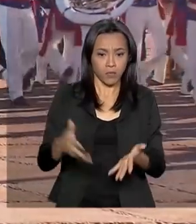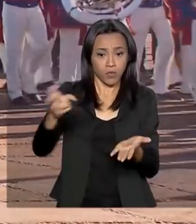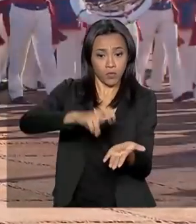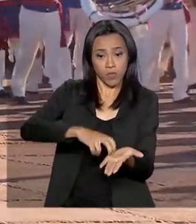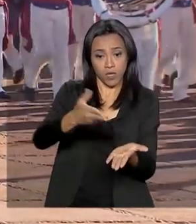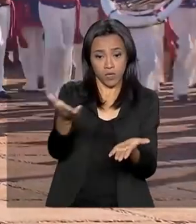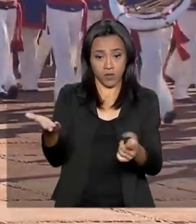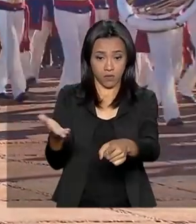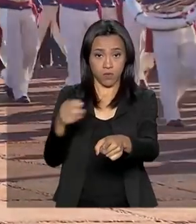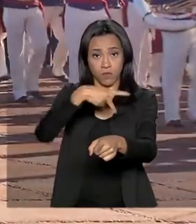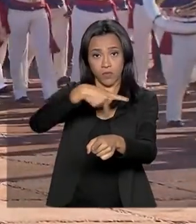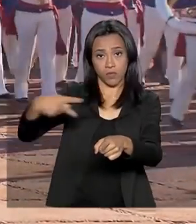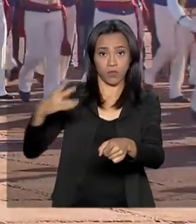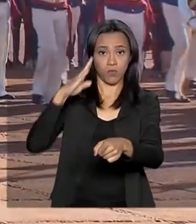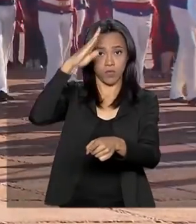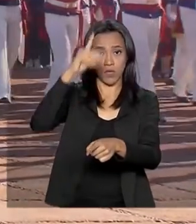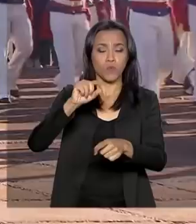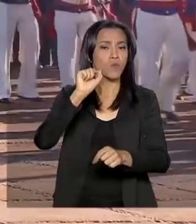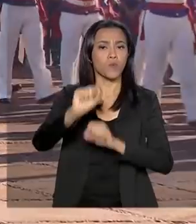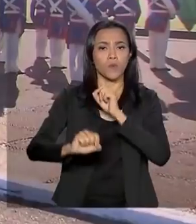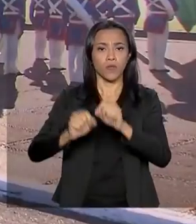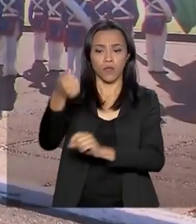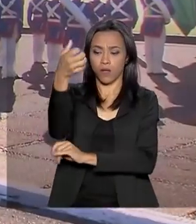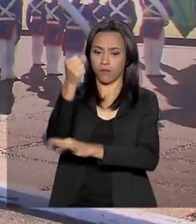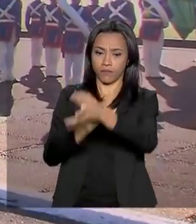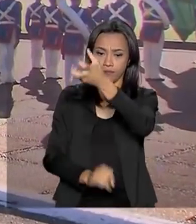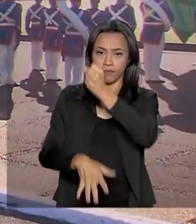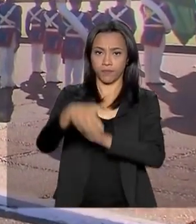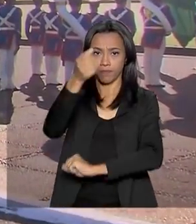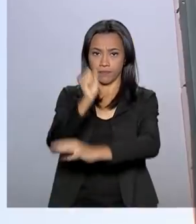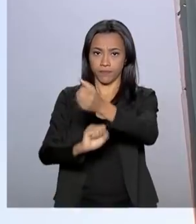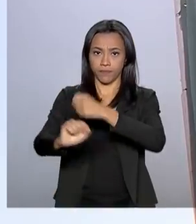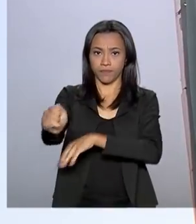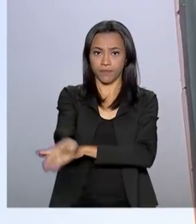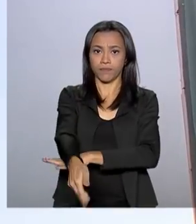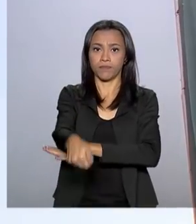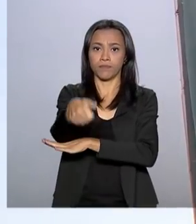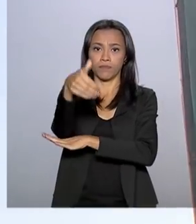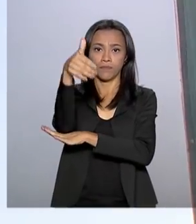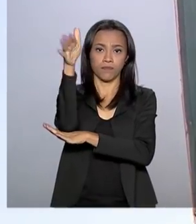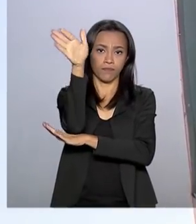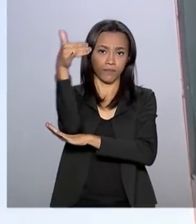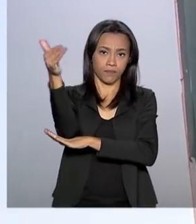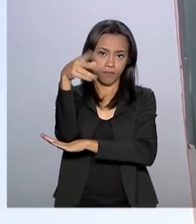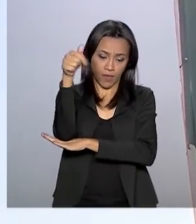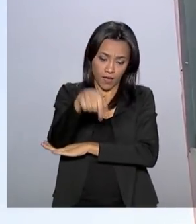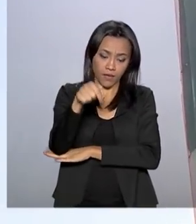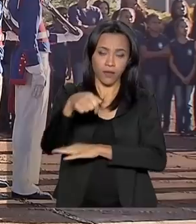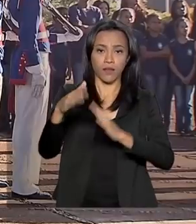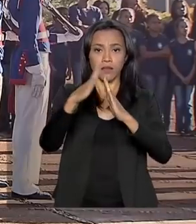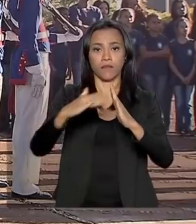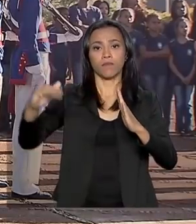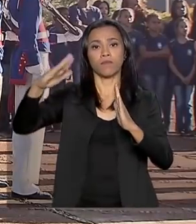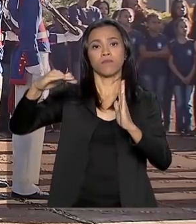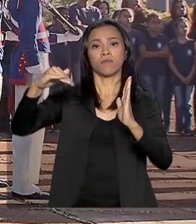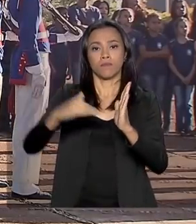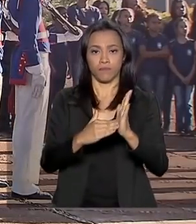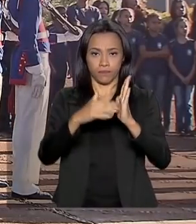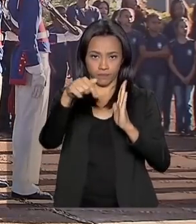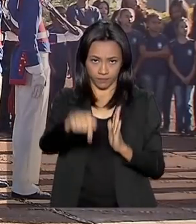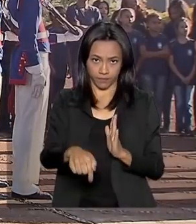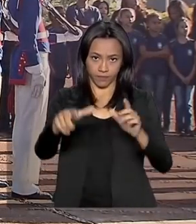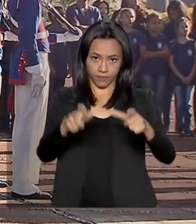manhã da cerimônia de hasteamento da bandeira do Brasil no gramado aqui do Palácio da Alvorada. Estavam